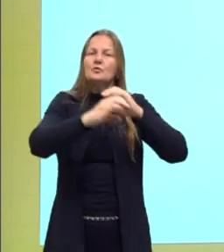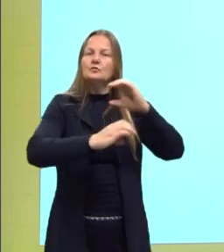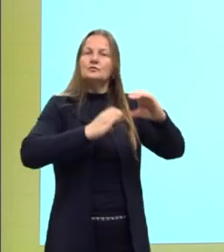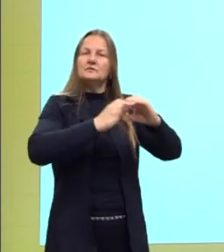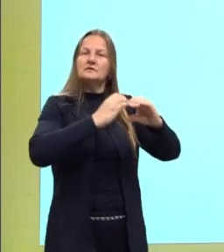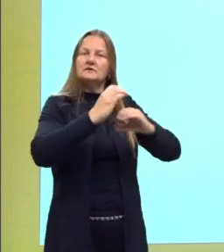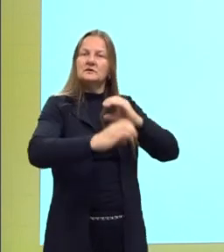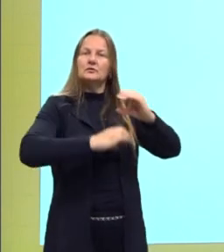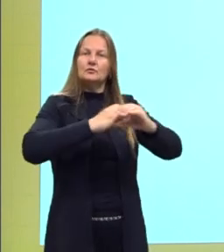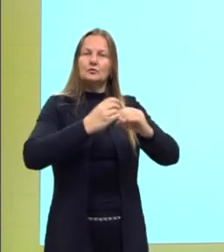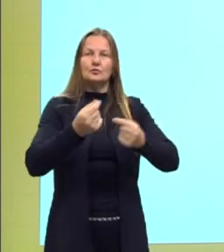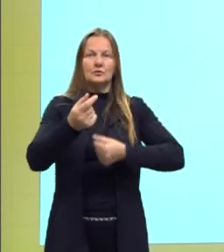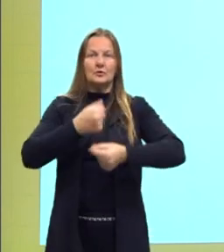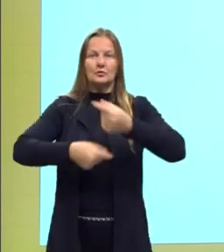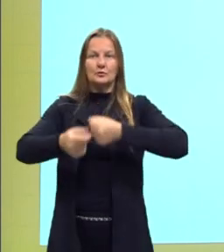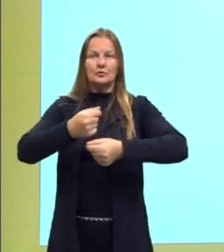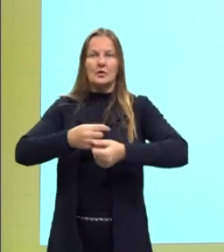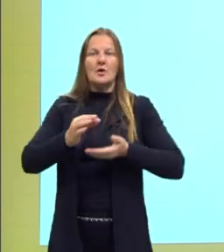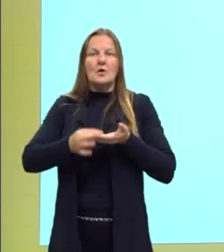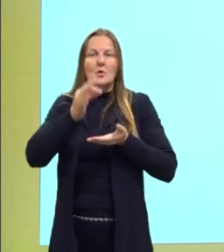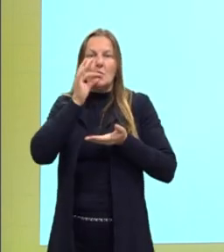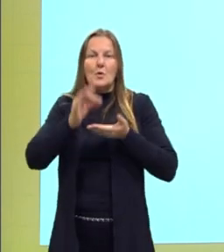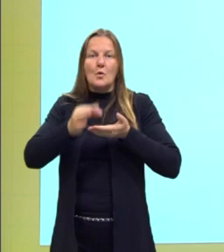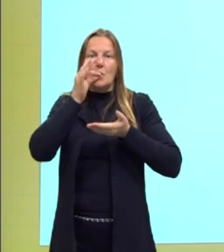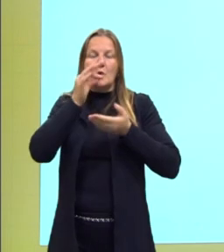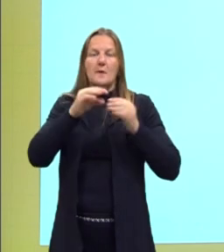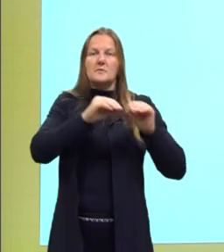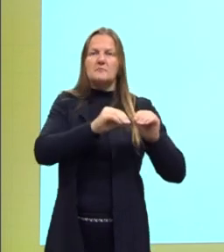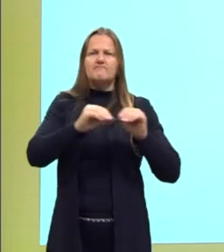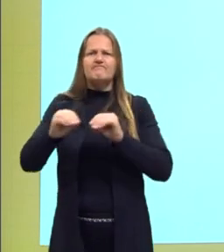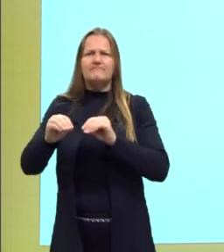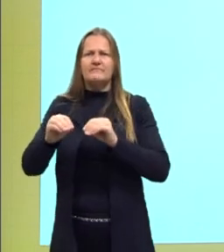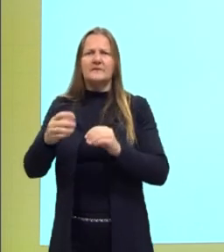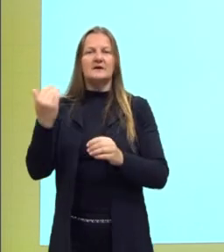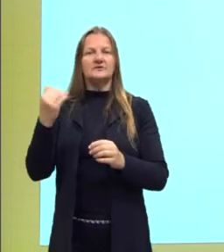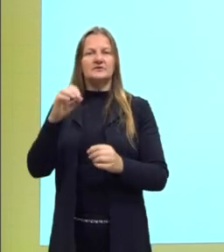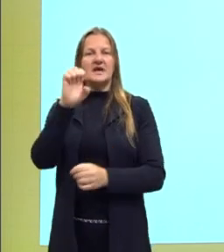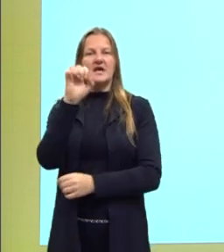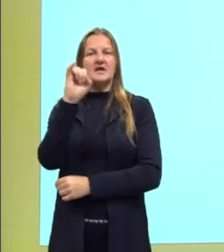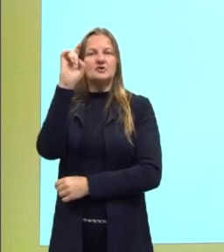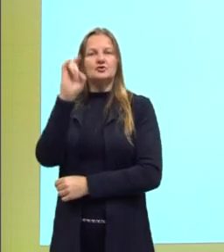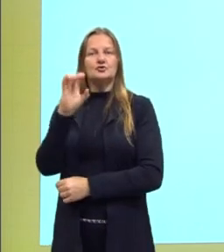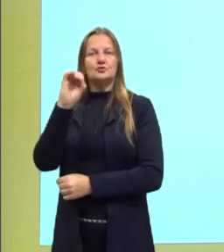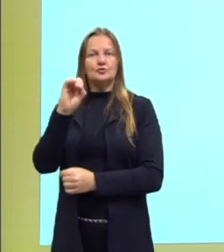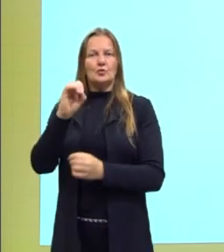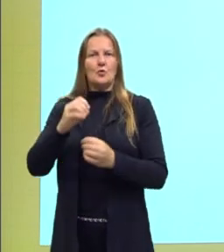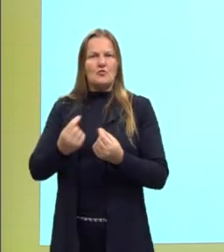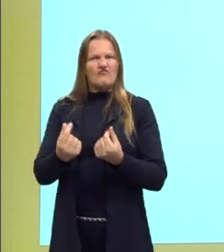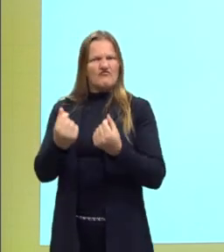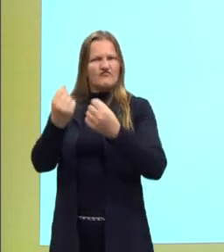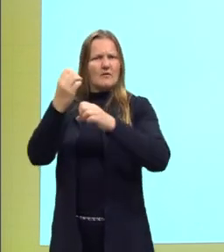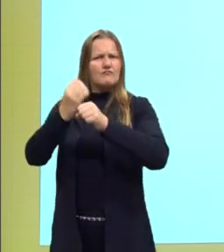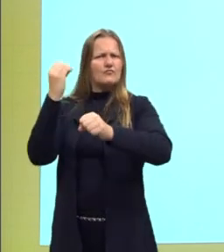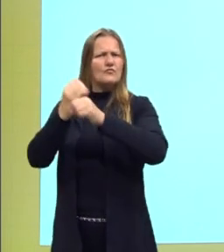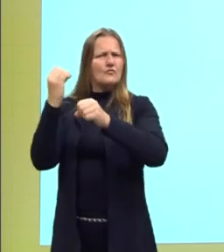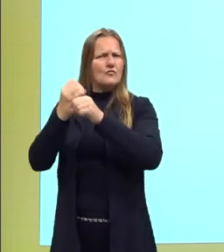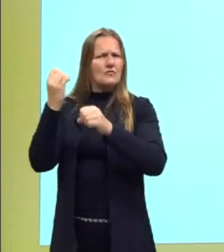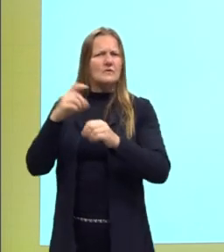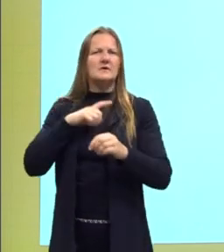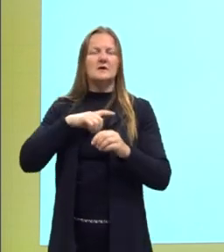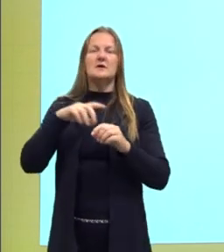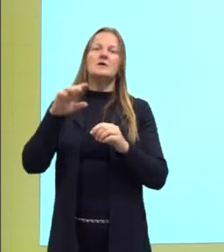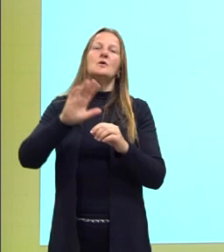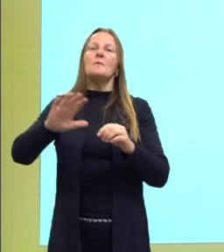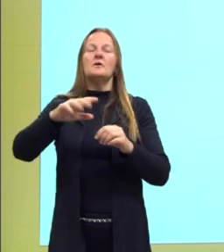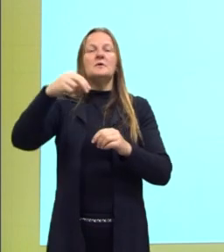que deslocou o eixo econômico do Brasil. Antes, a parte que mais gerava lucros, que mais produzia, era